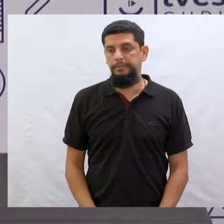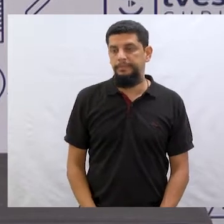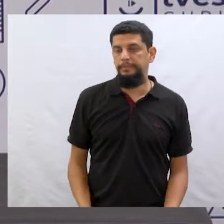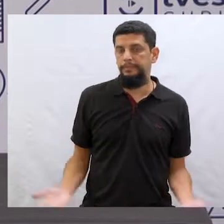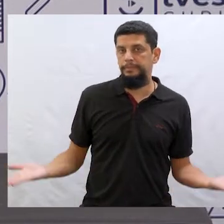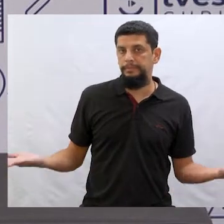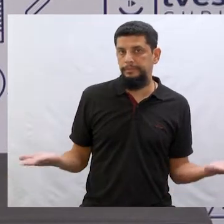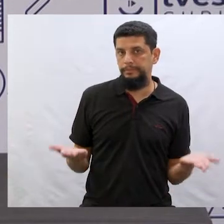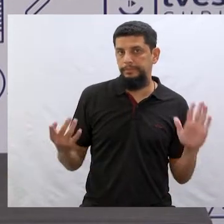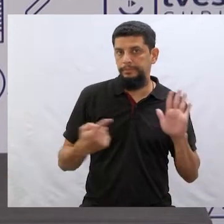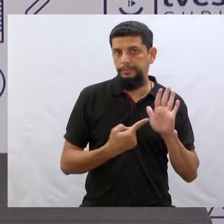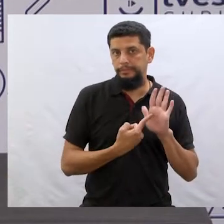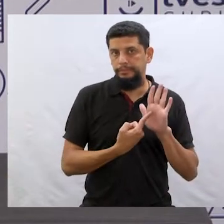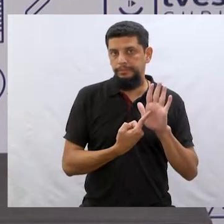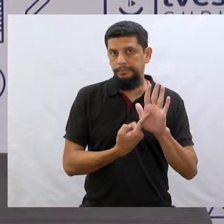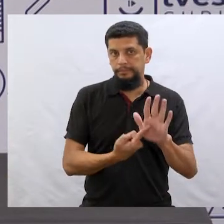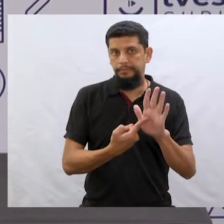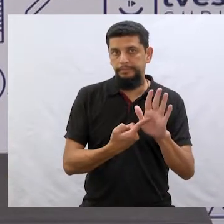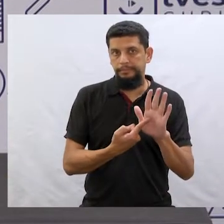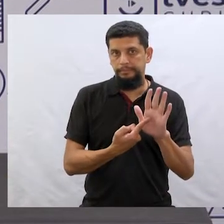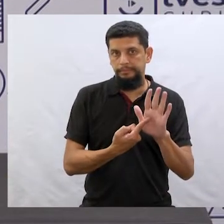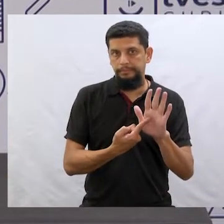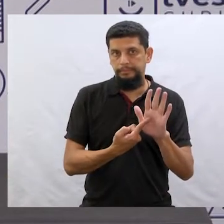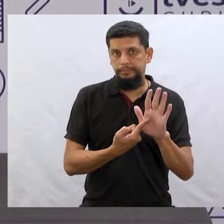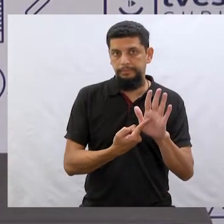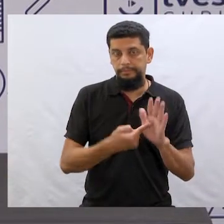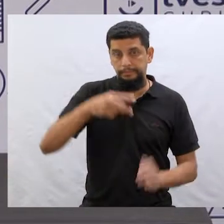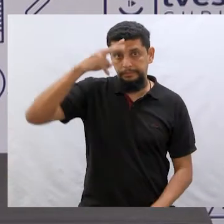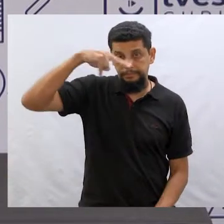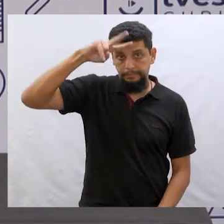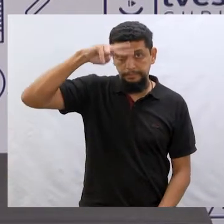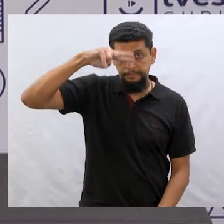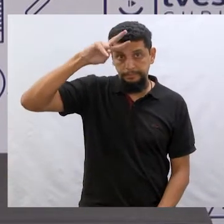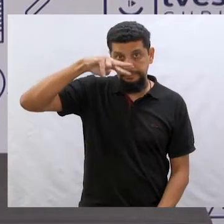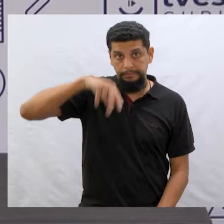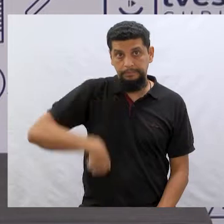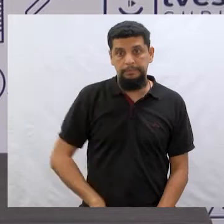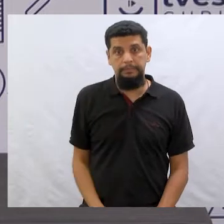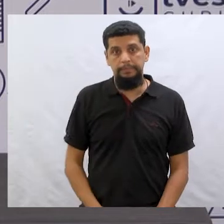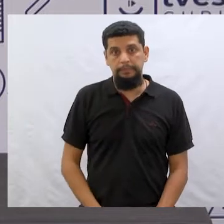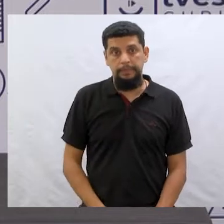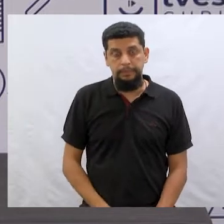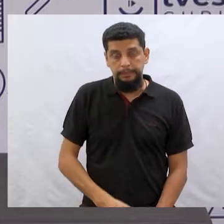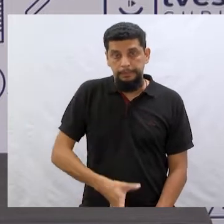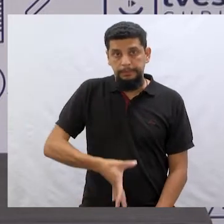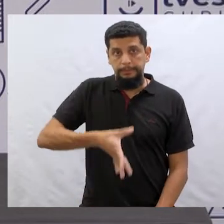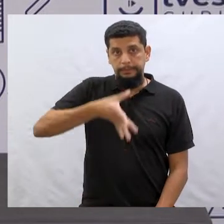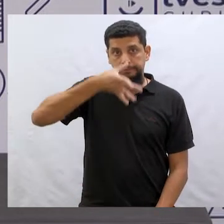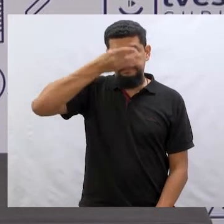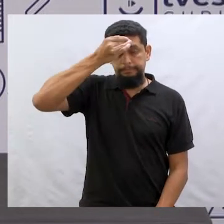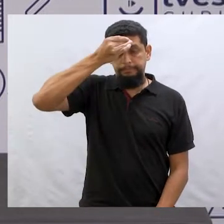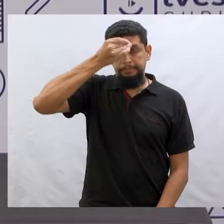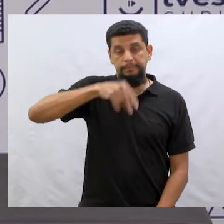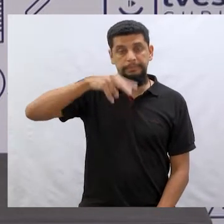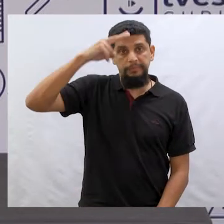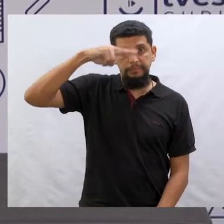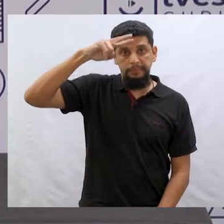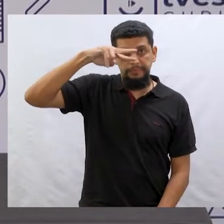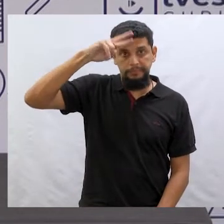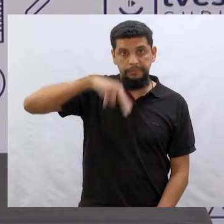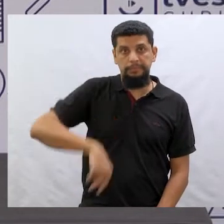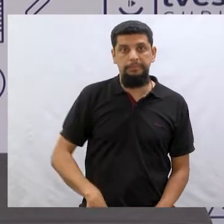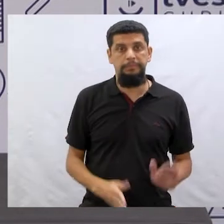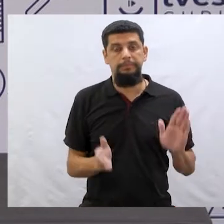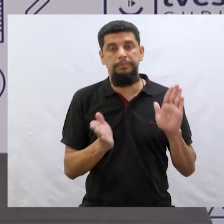Bom, eu vou apresentar resumidamente também uma história bem inspiradora. Uma história